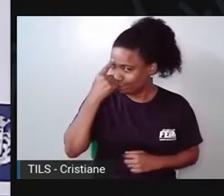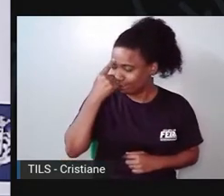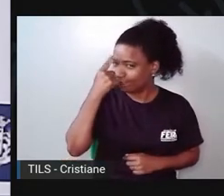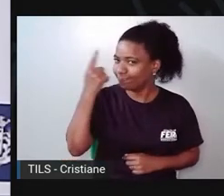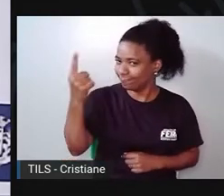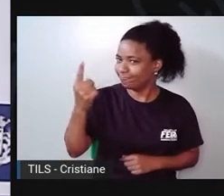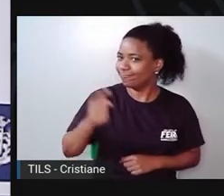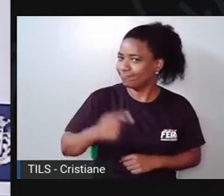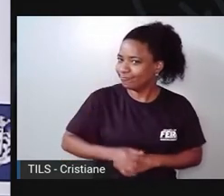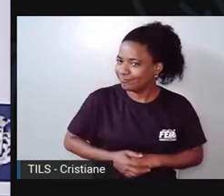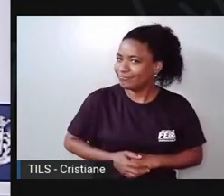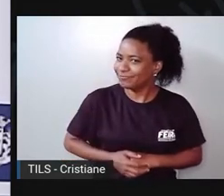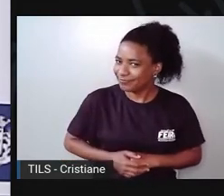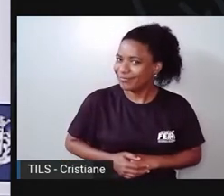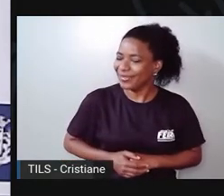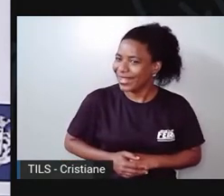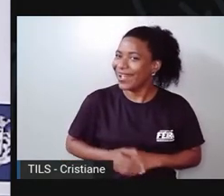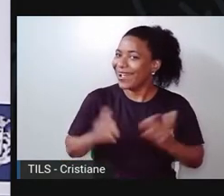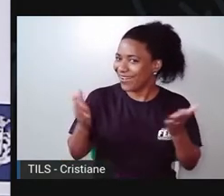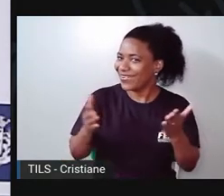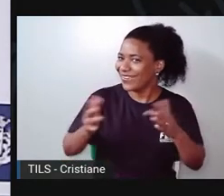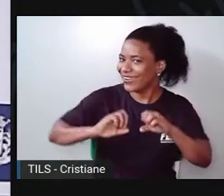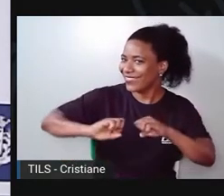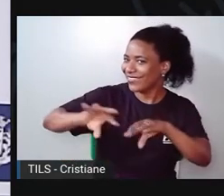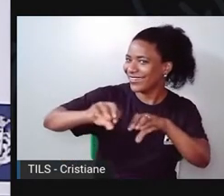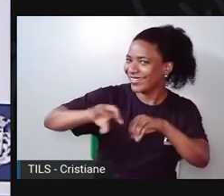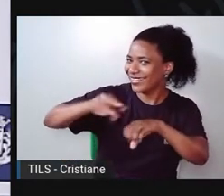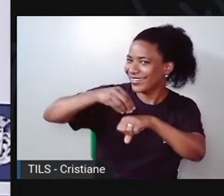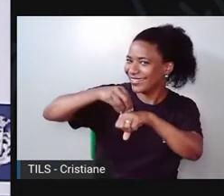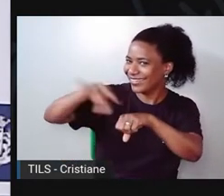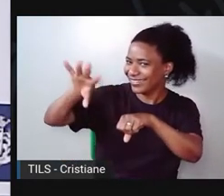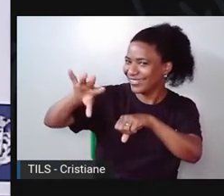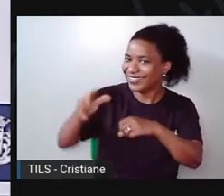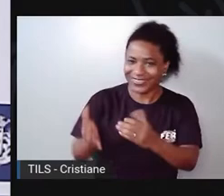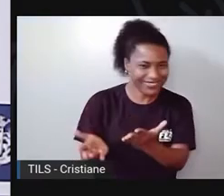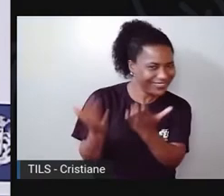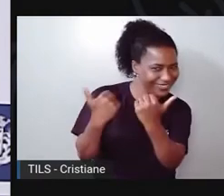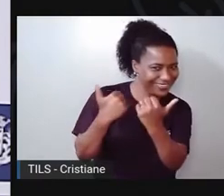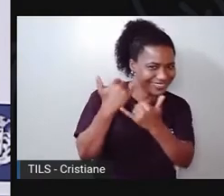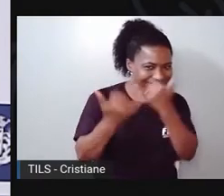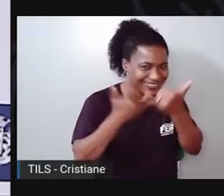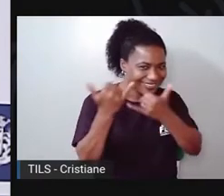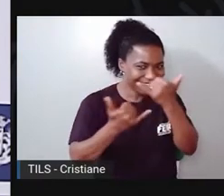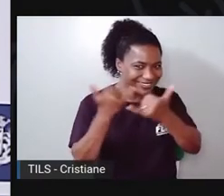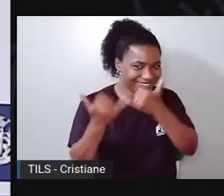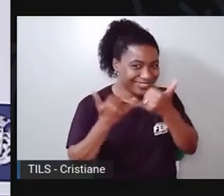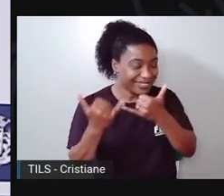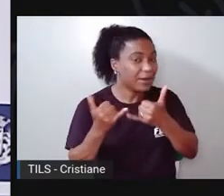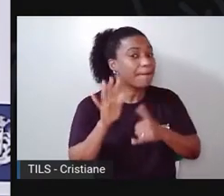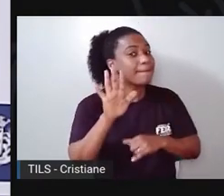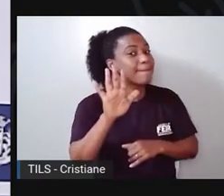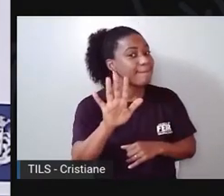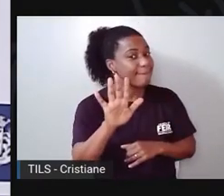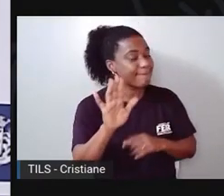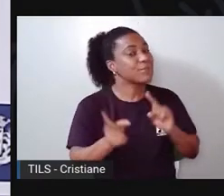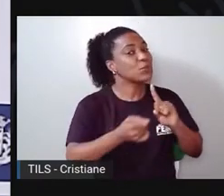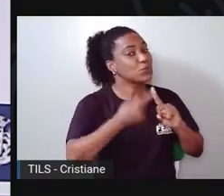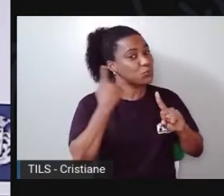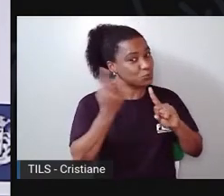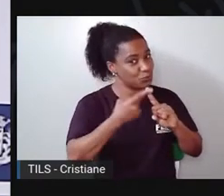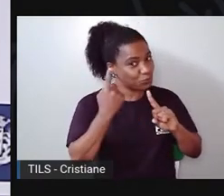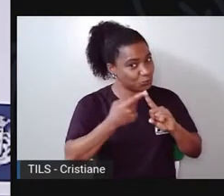e eu vou ensinar pra vocês essa ideia. Vamos brincar? Mas, primeiro, vamos